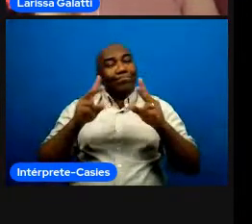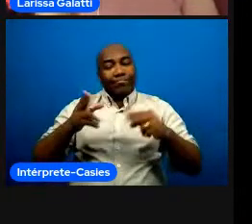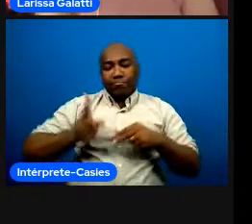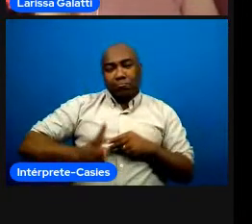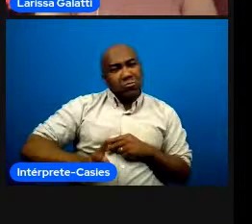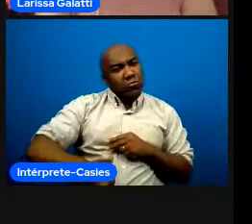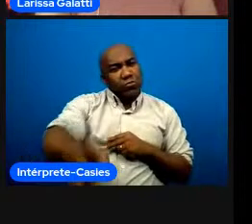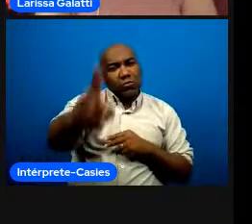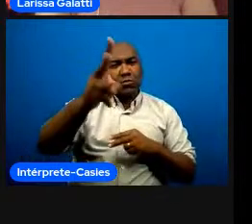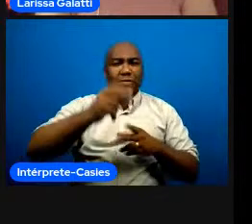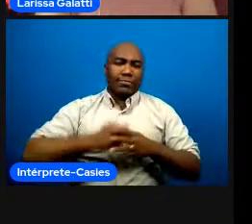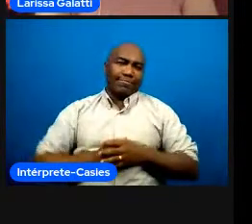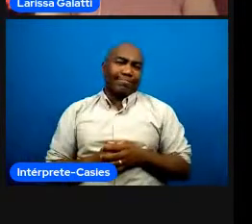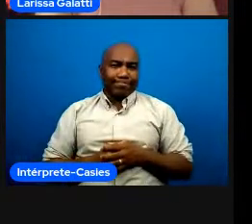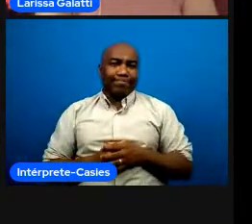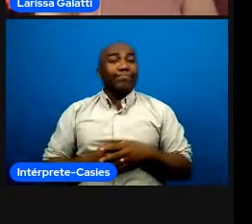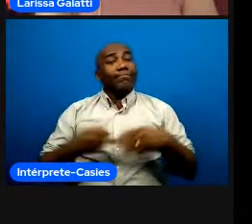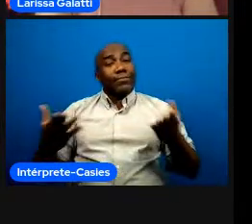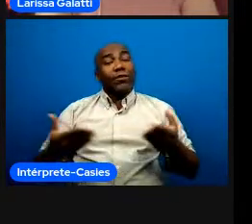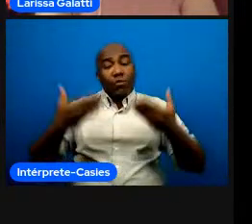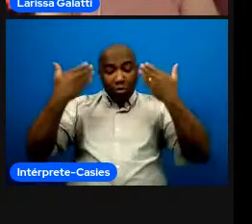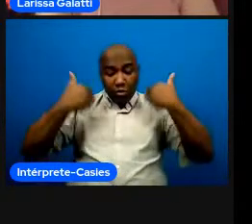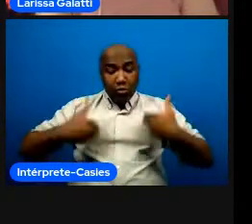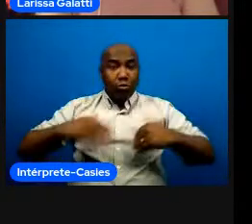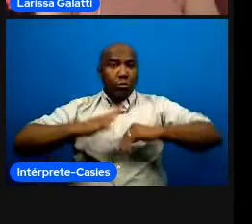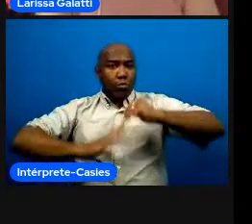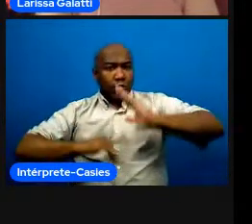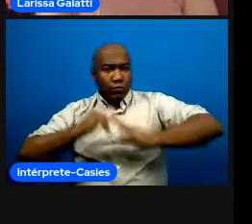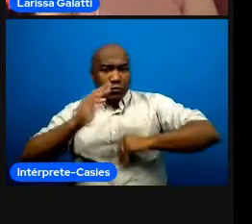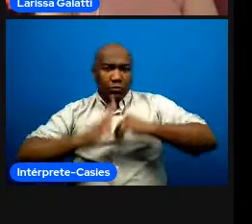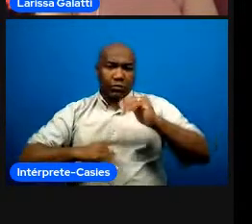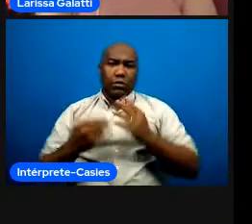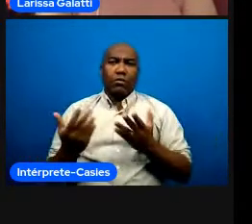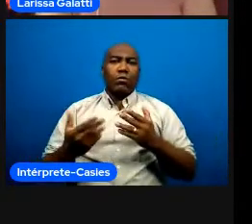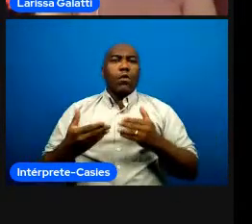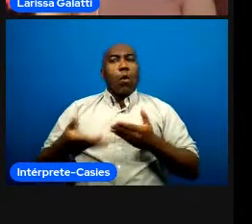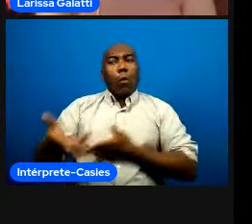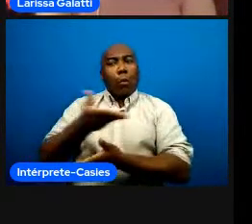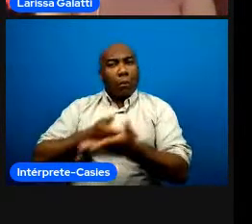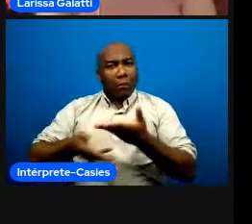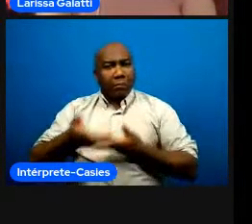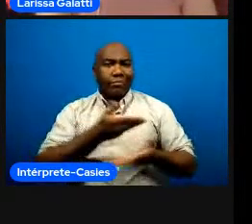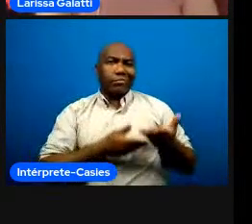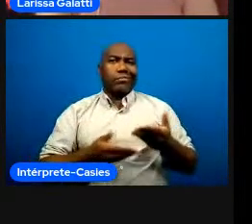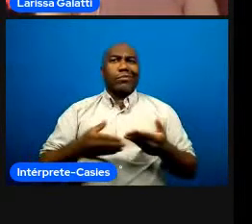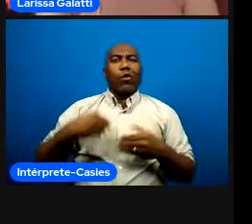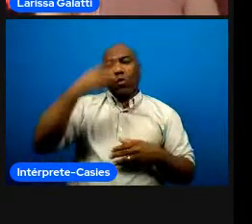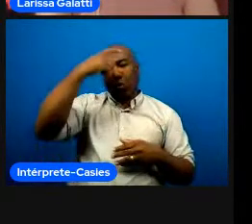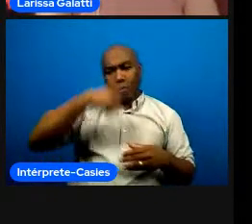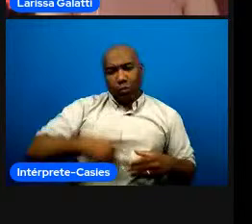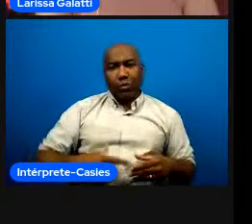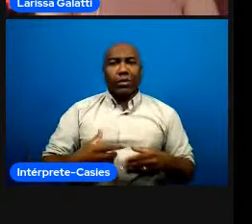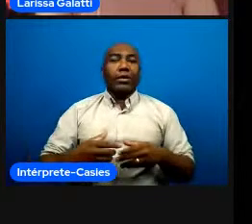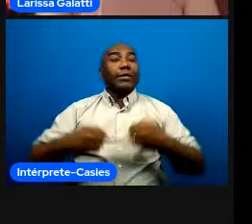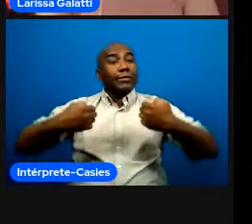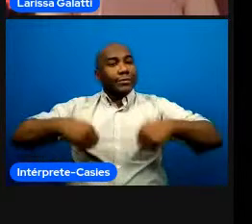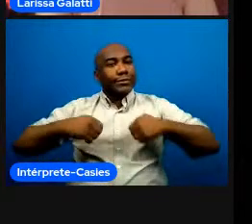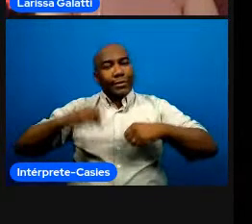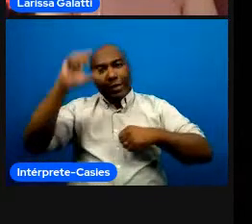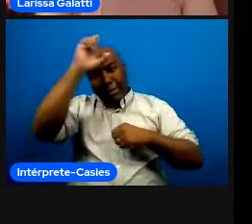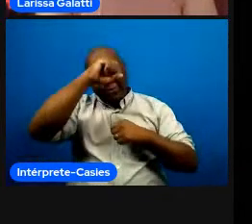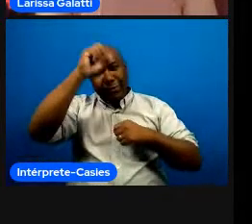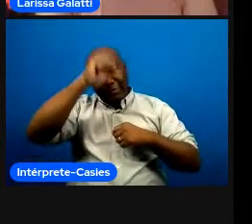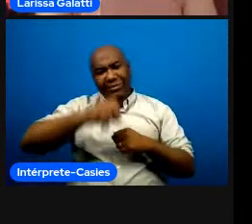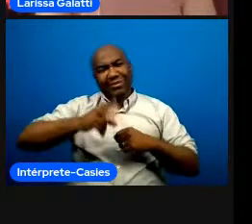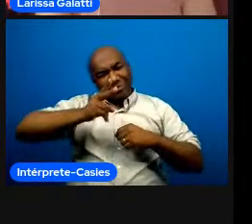conhecimento profissional e interpessoal eles avançam juntos a partir dessa competência intrapessoal e aí